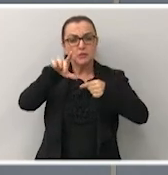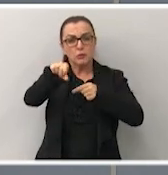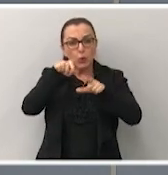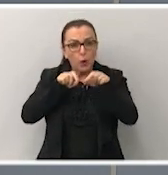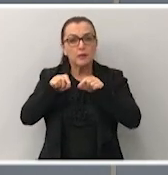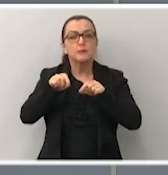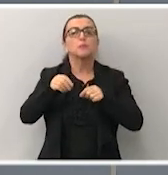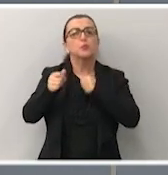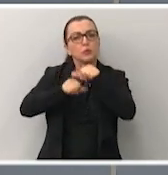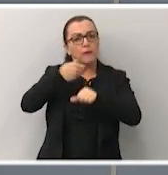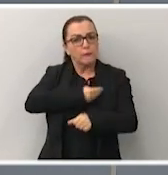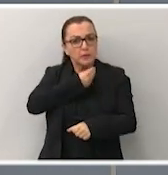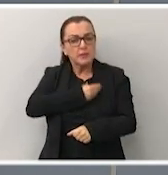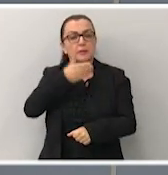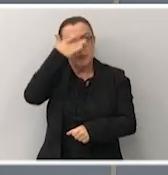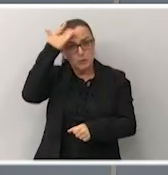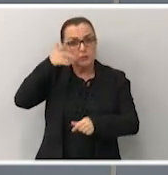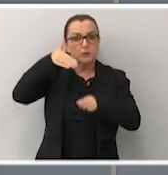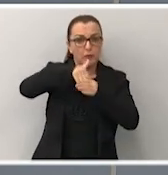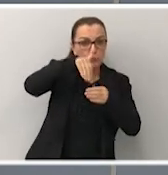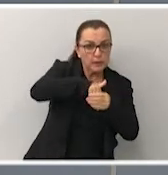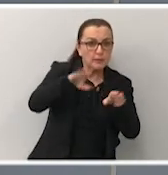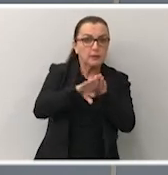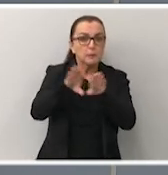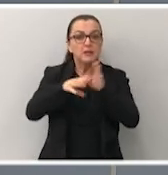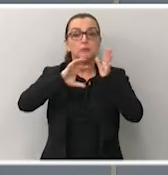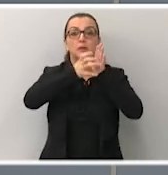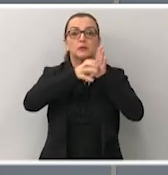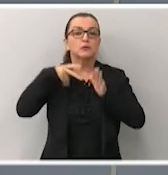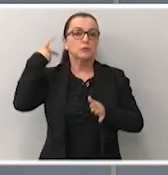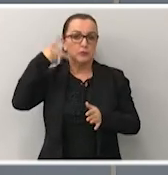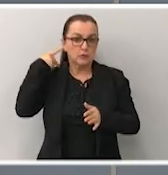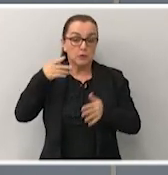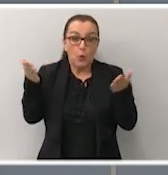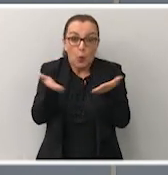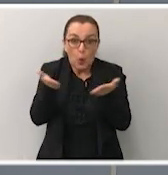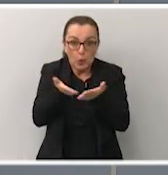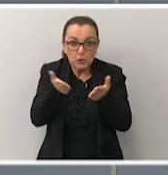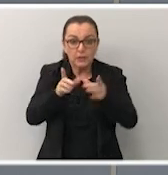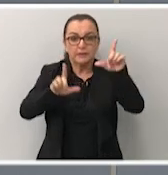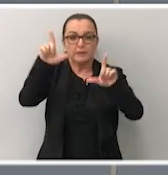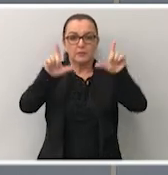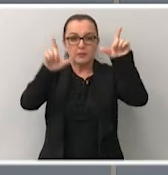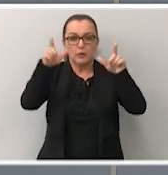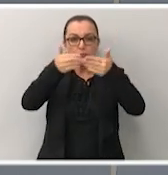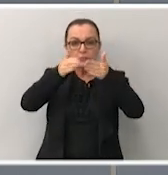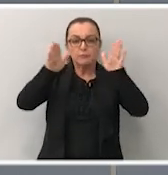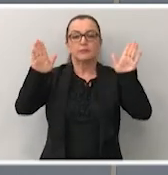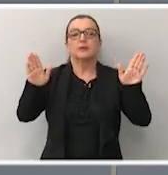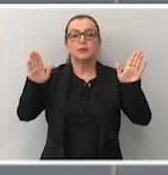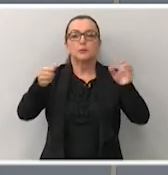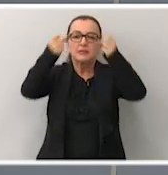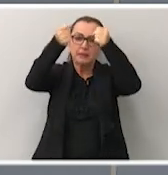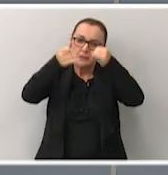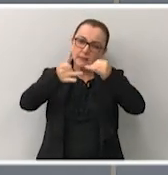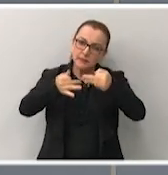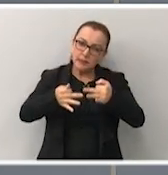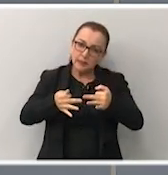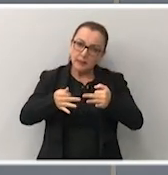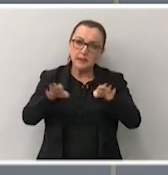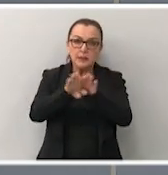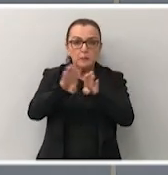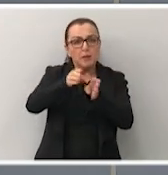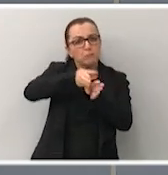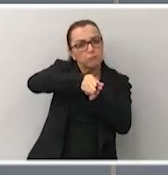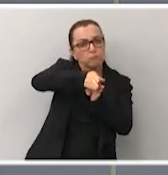vida dos eleitores e partidos políticos. E a partir de hoje, o Balanço Geral abre espaço para esclarecer e